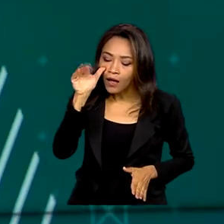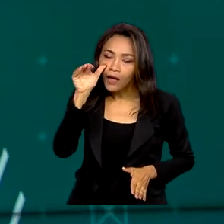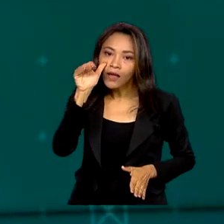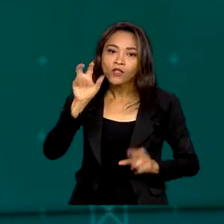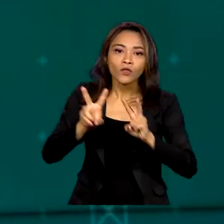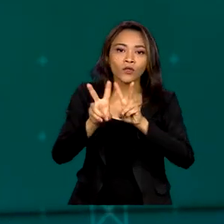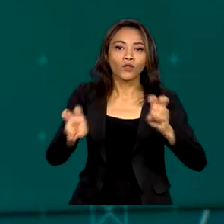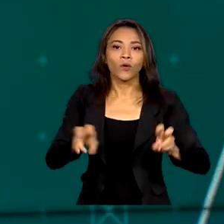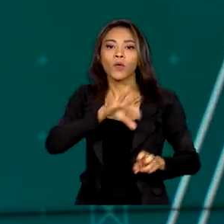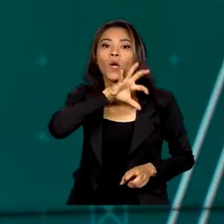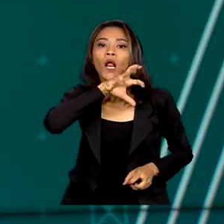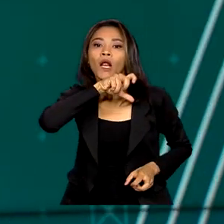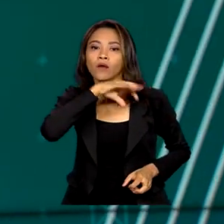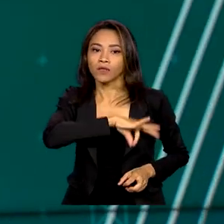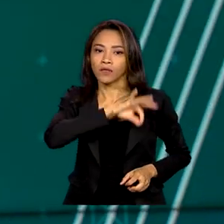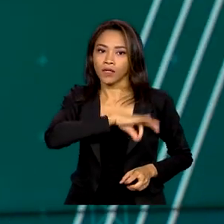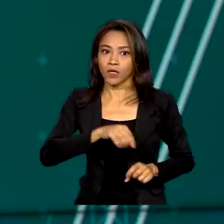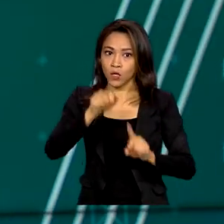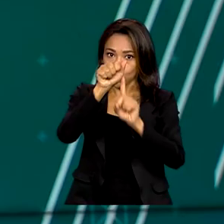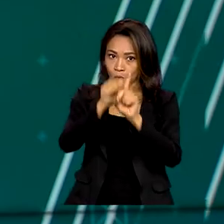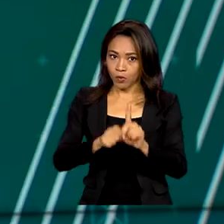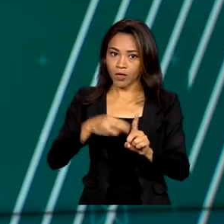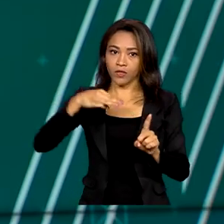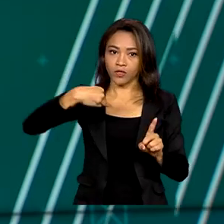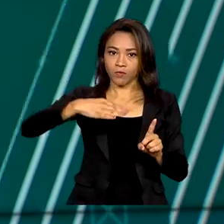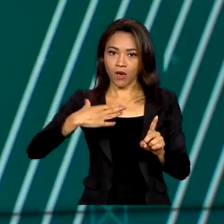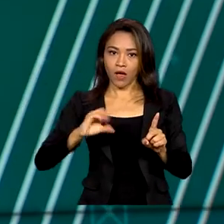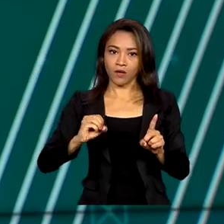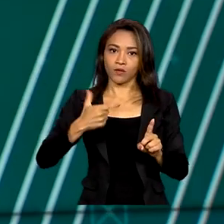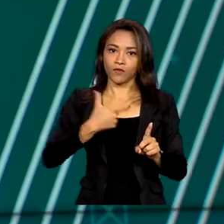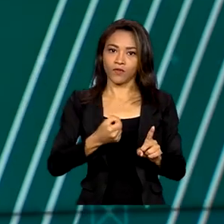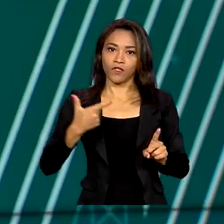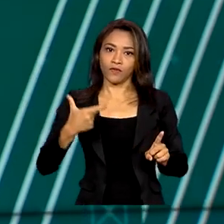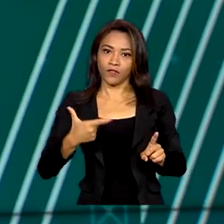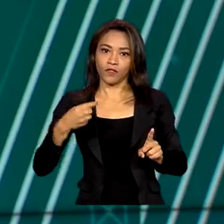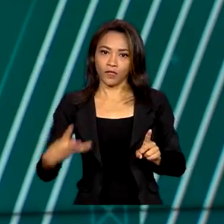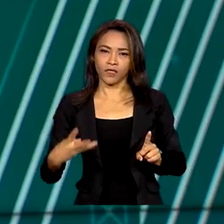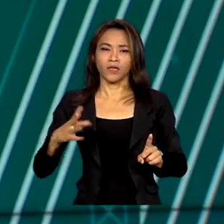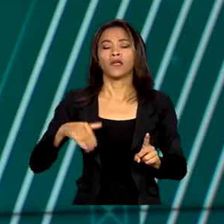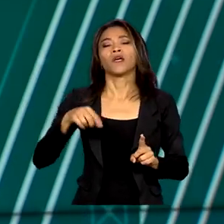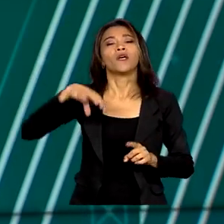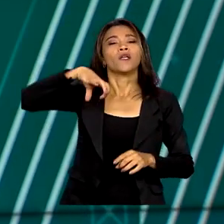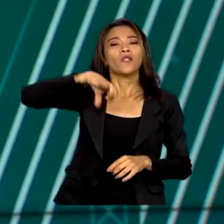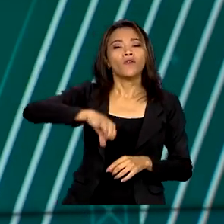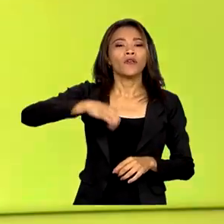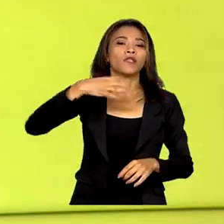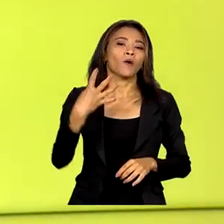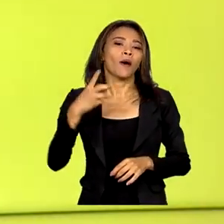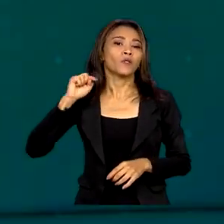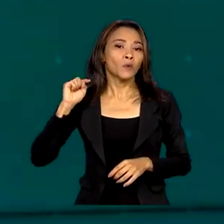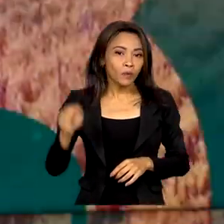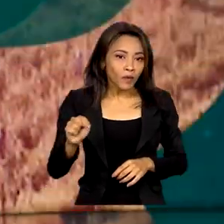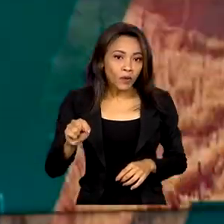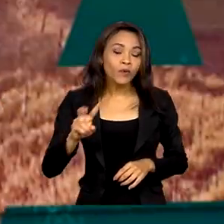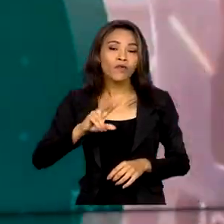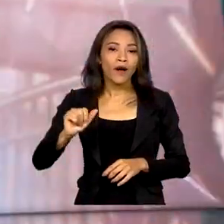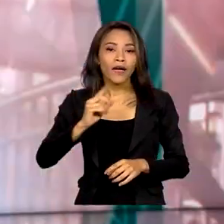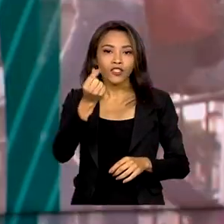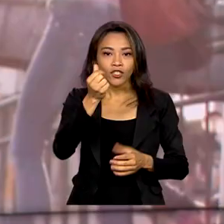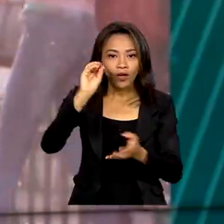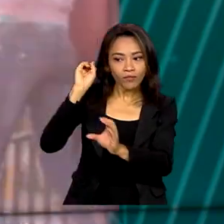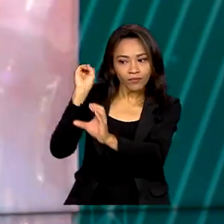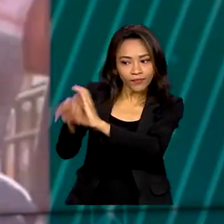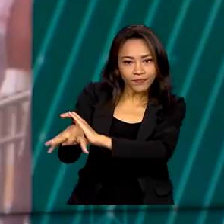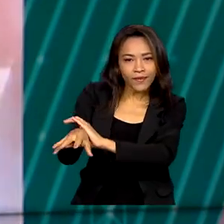renda do mês de março de 2023. Mais de 94 mil contribuintes vão receber o crédito bancário até o dia